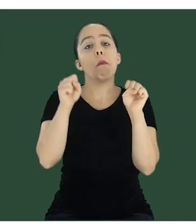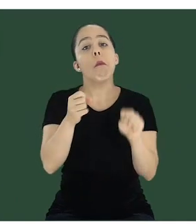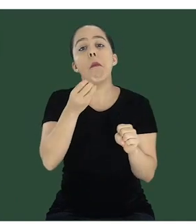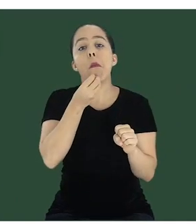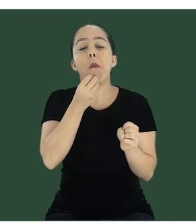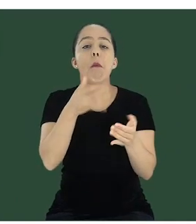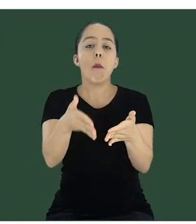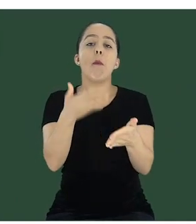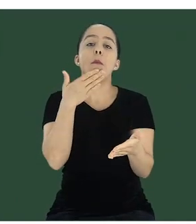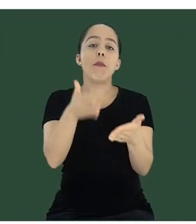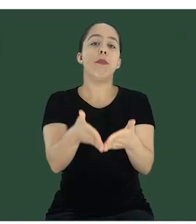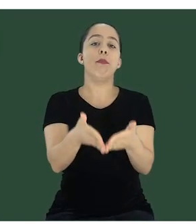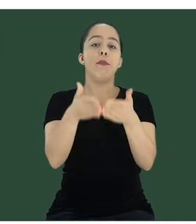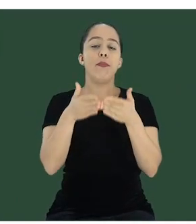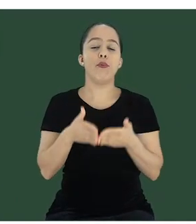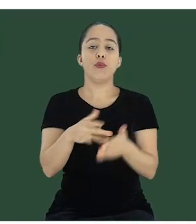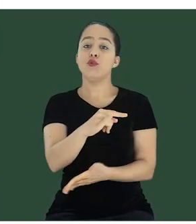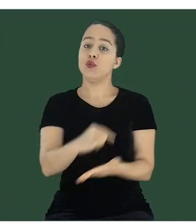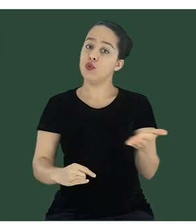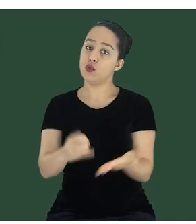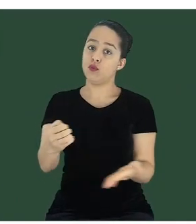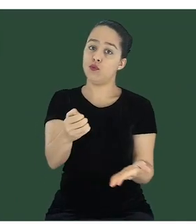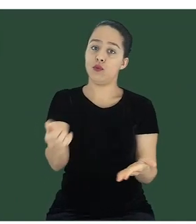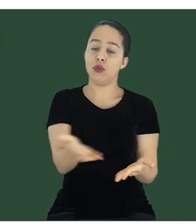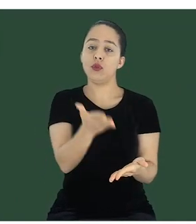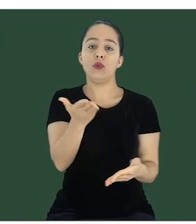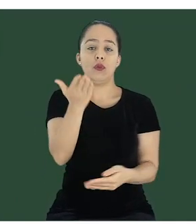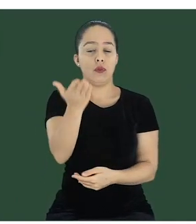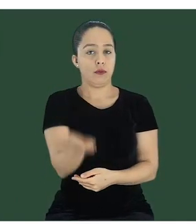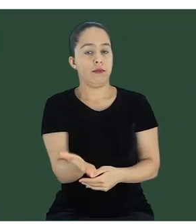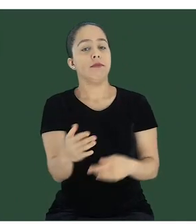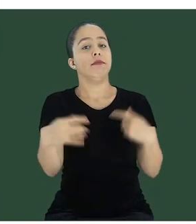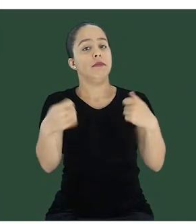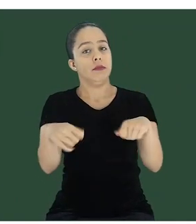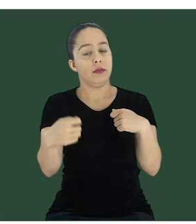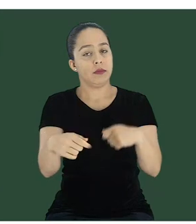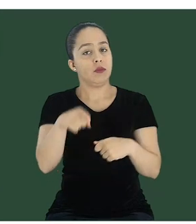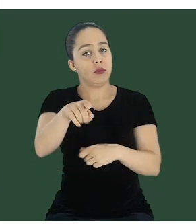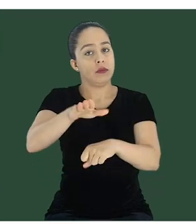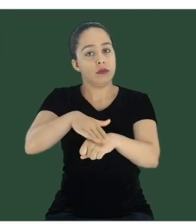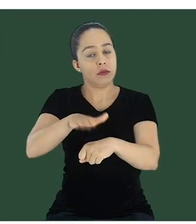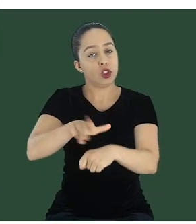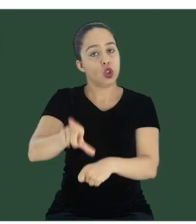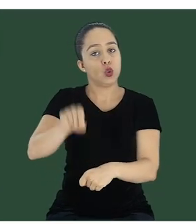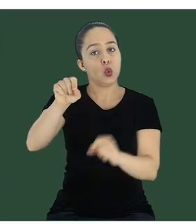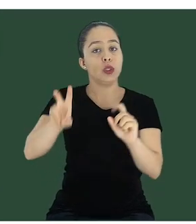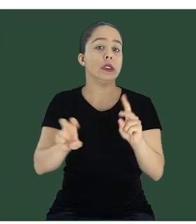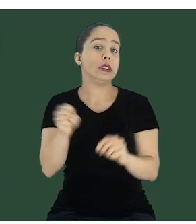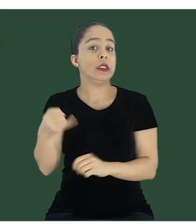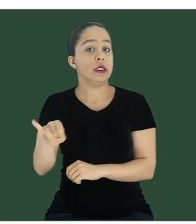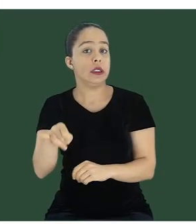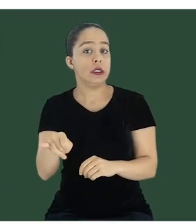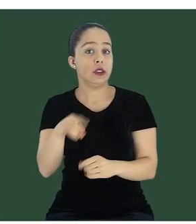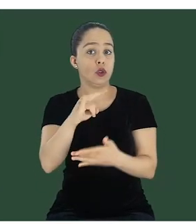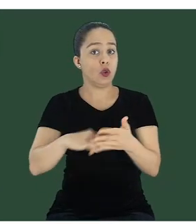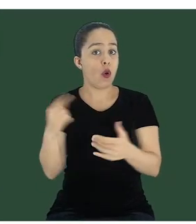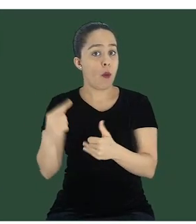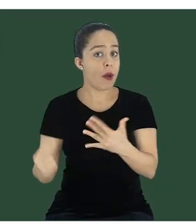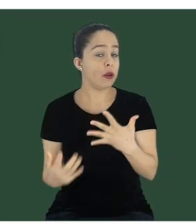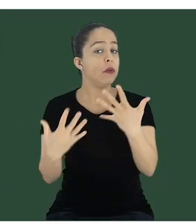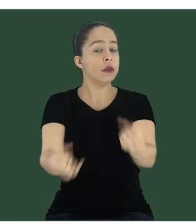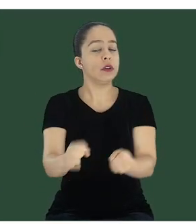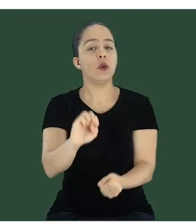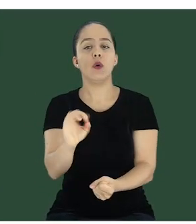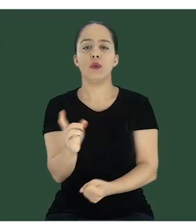atualização dos documentos pode ser solicitada diretamente pelo provedor de serviço e caberá a sua escolha ou